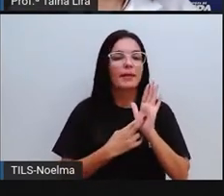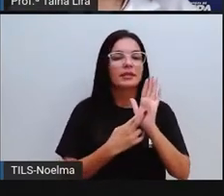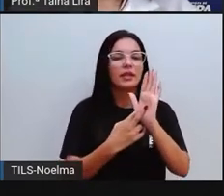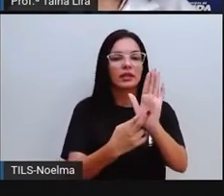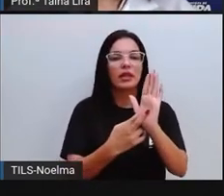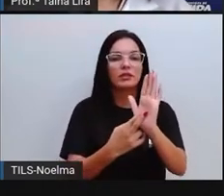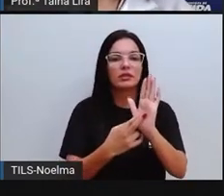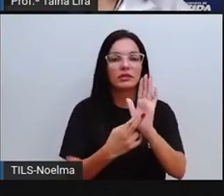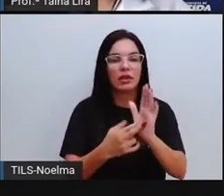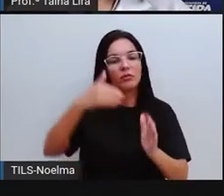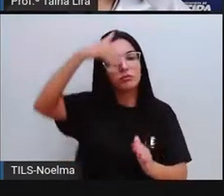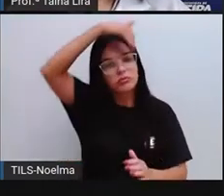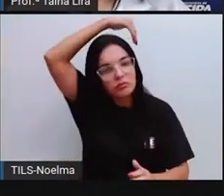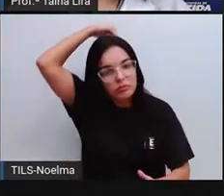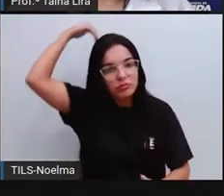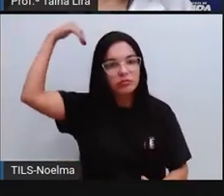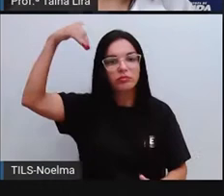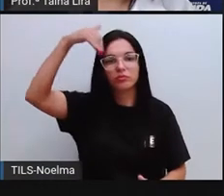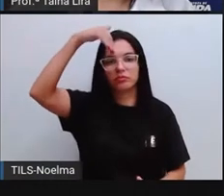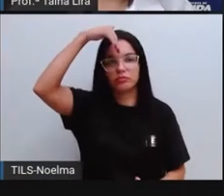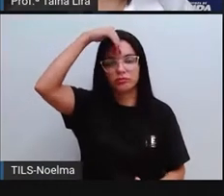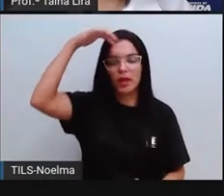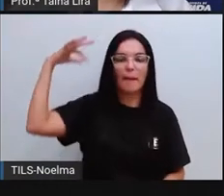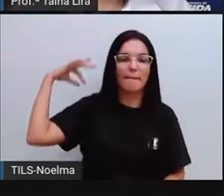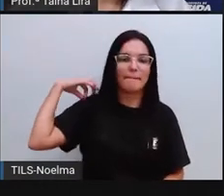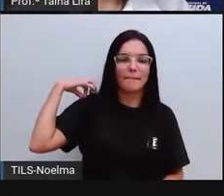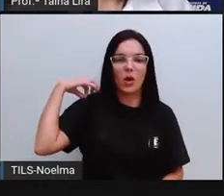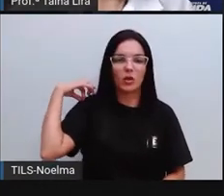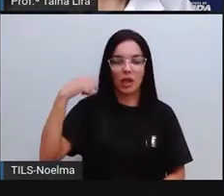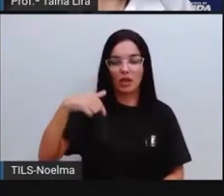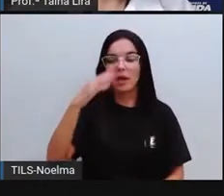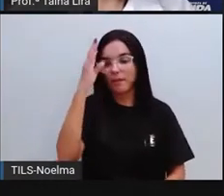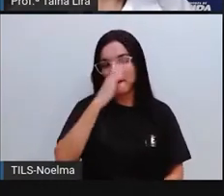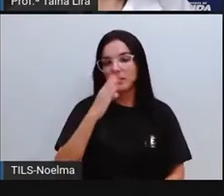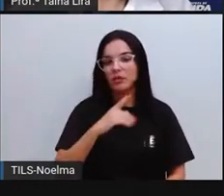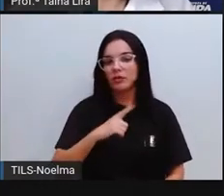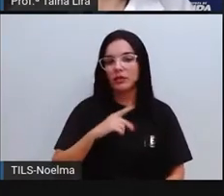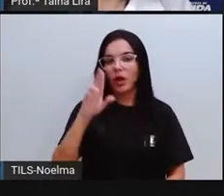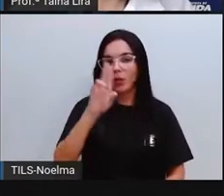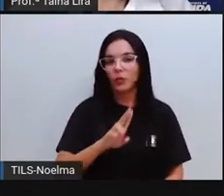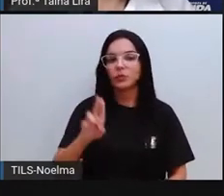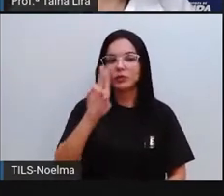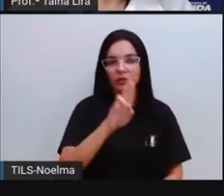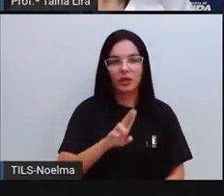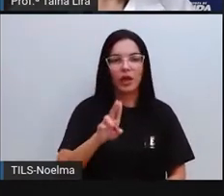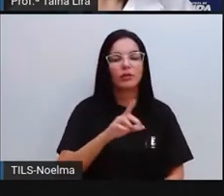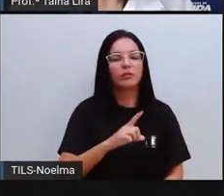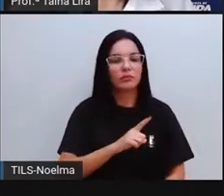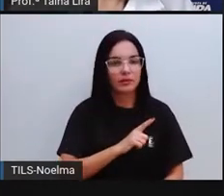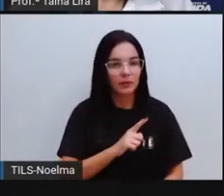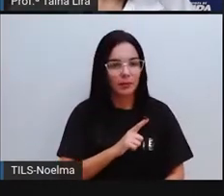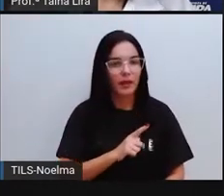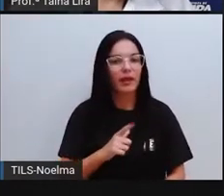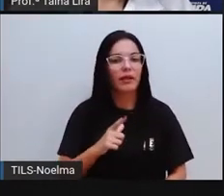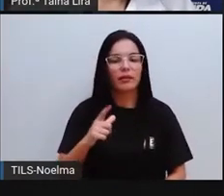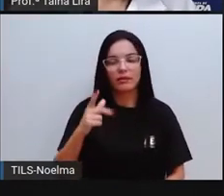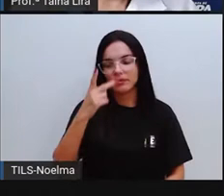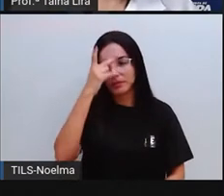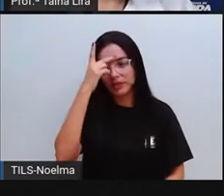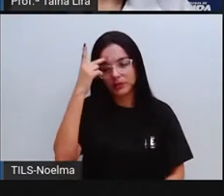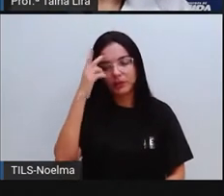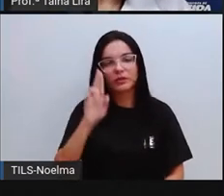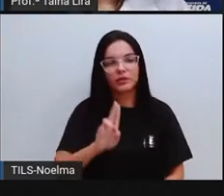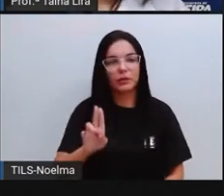africana em outros locais. É muito comum aqui no Brasil. A gente vê as pessoas utilizando os turbantes,